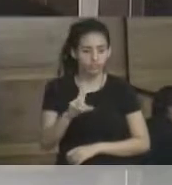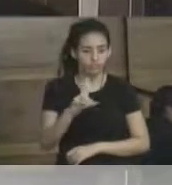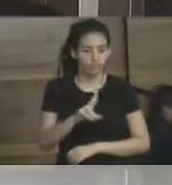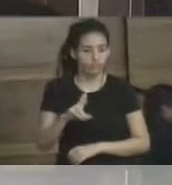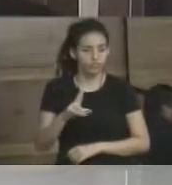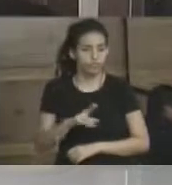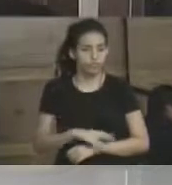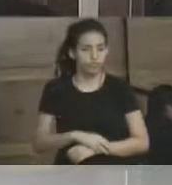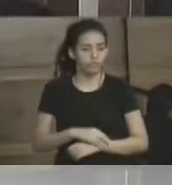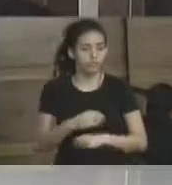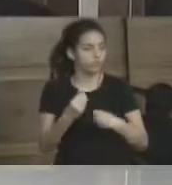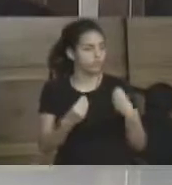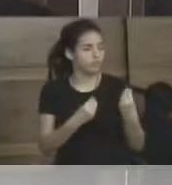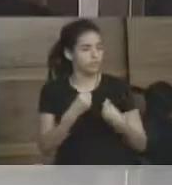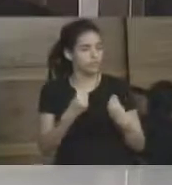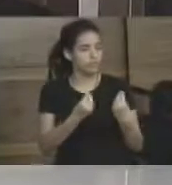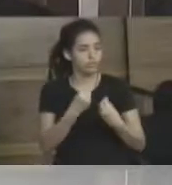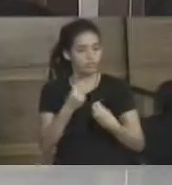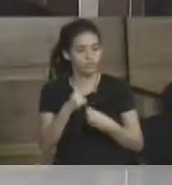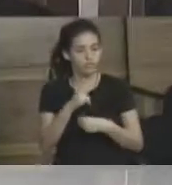a Vossa Excelência falou, o Sr. Presidente,